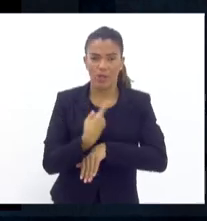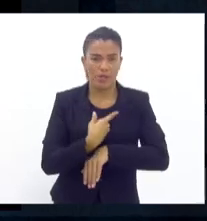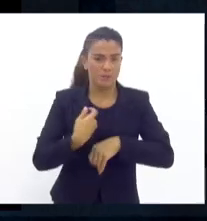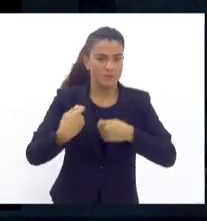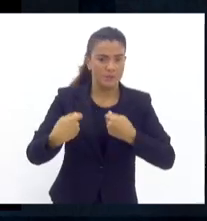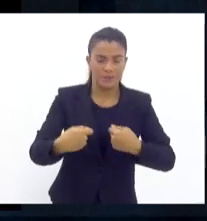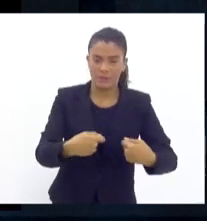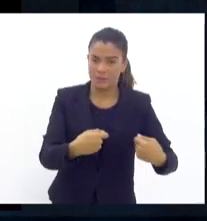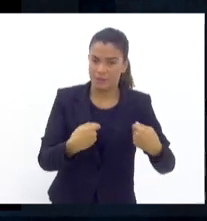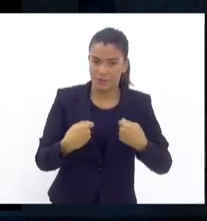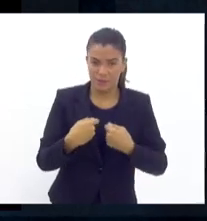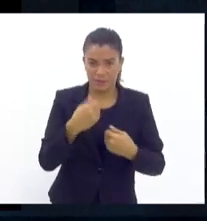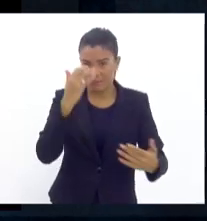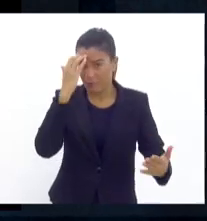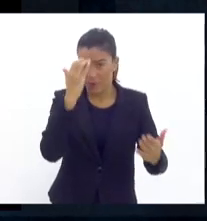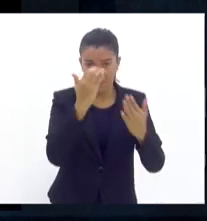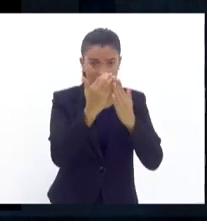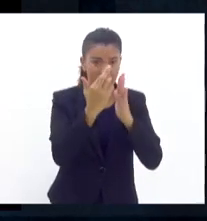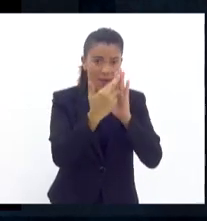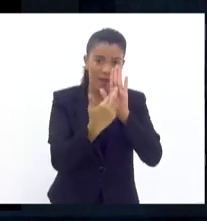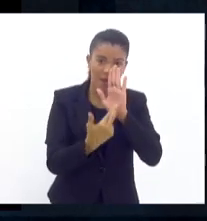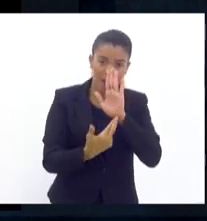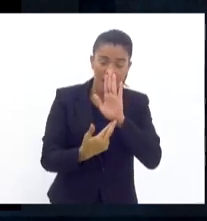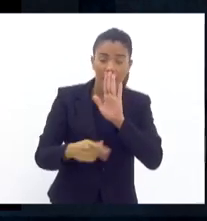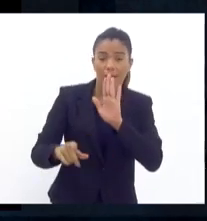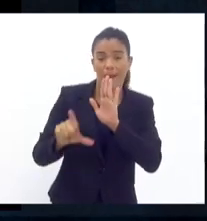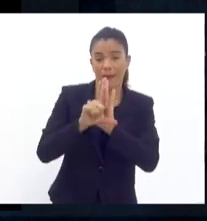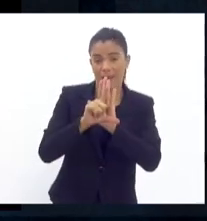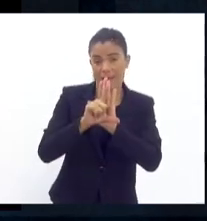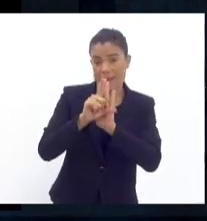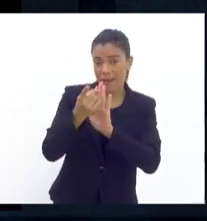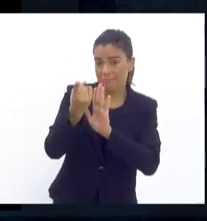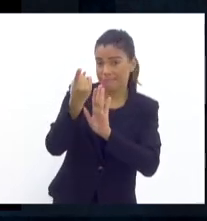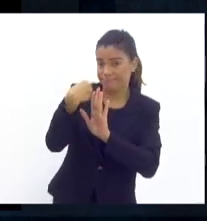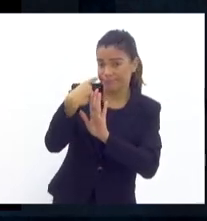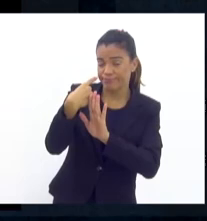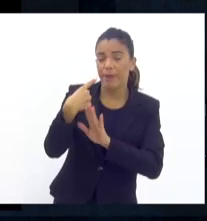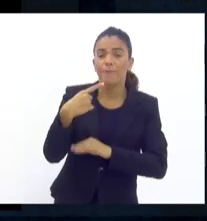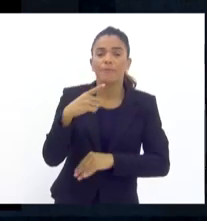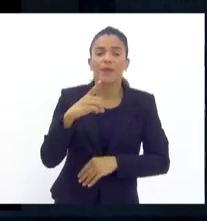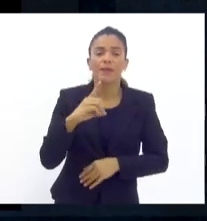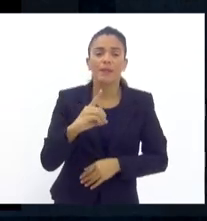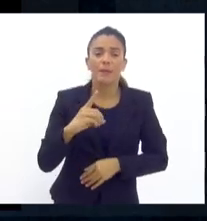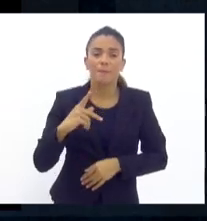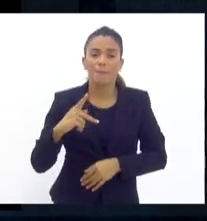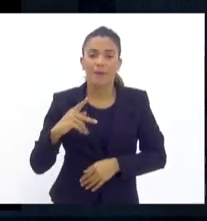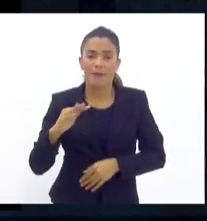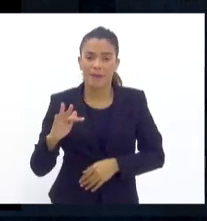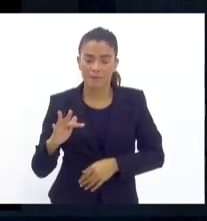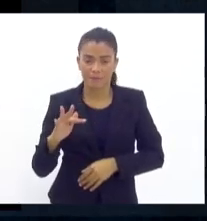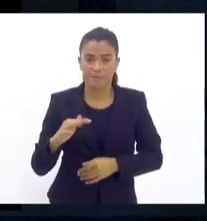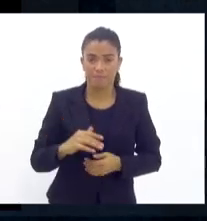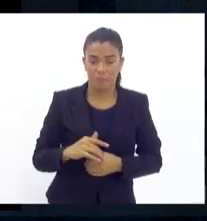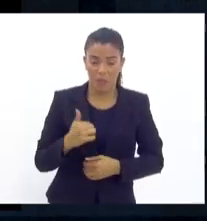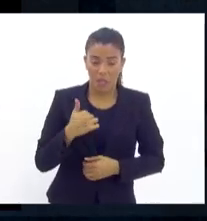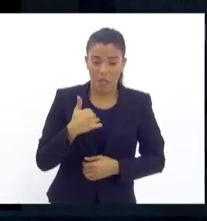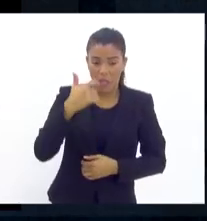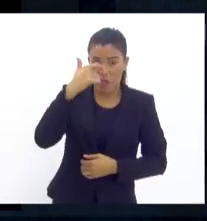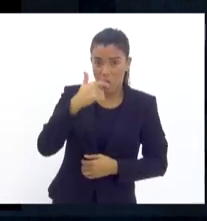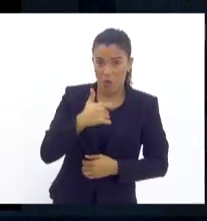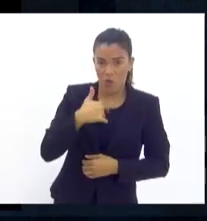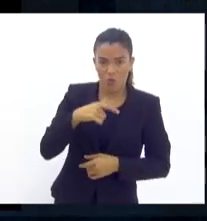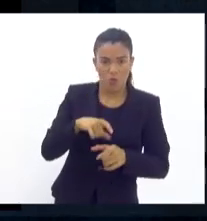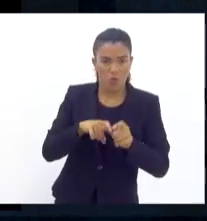algumas regras, algumas coisas que a legislação impõe. A própria DPF, eu não tenho autonomia